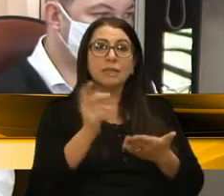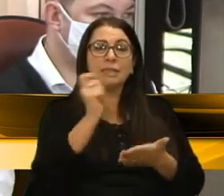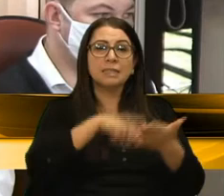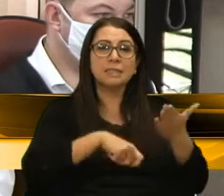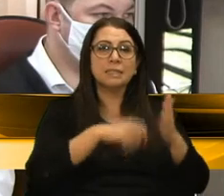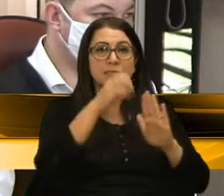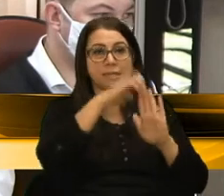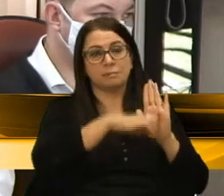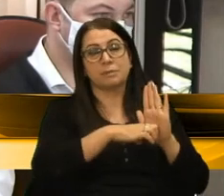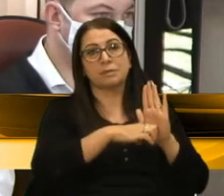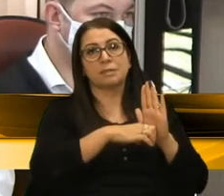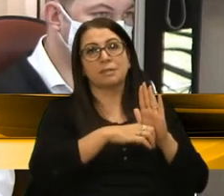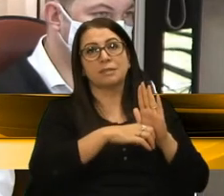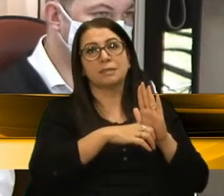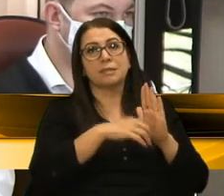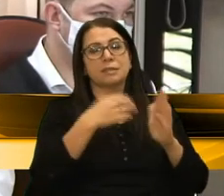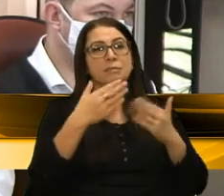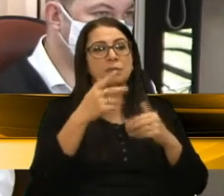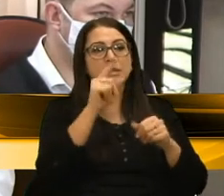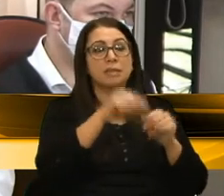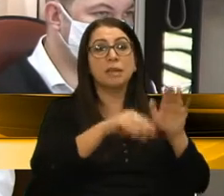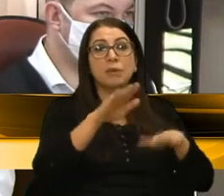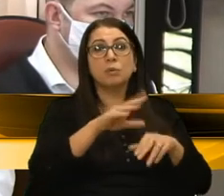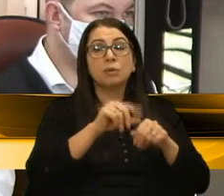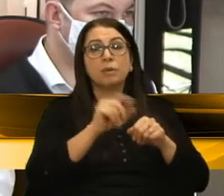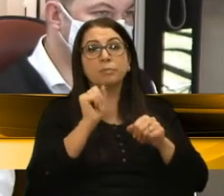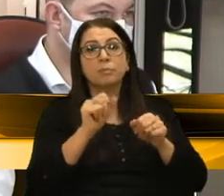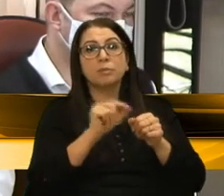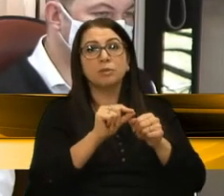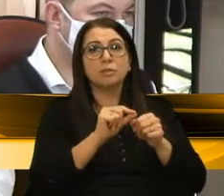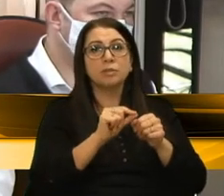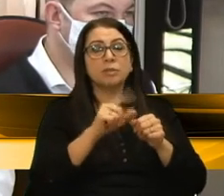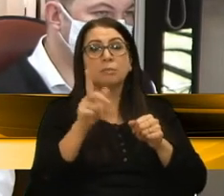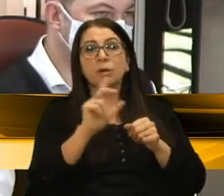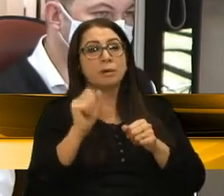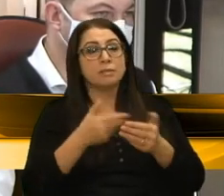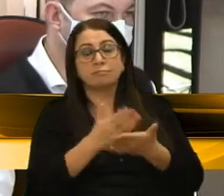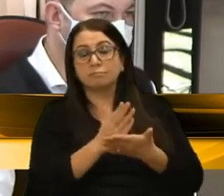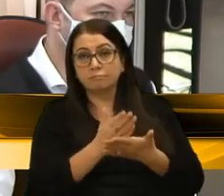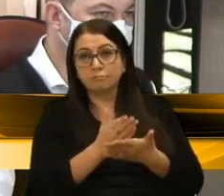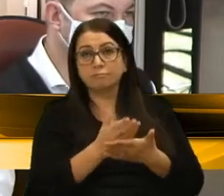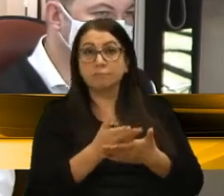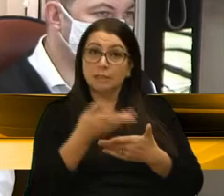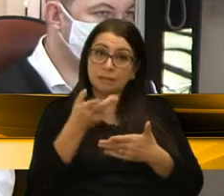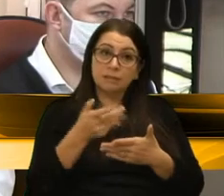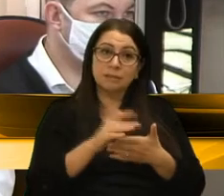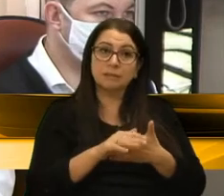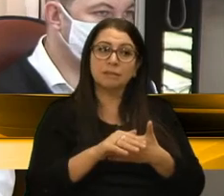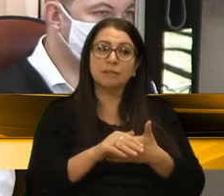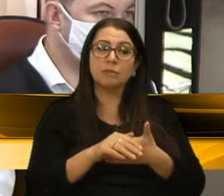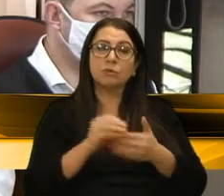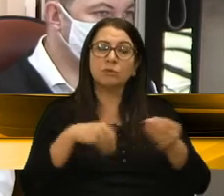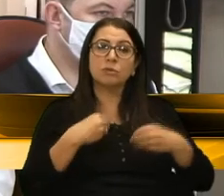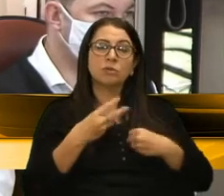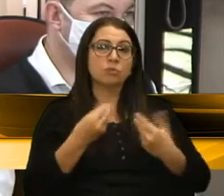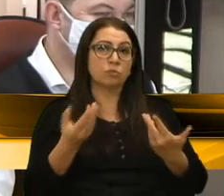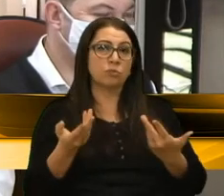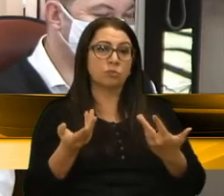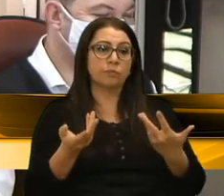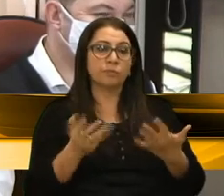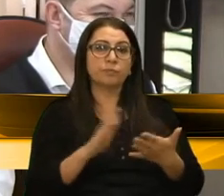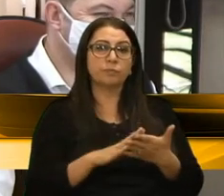emendas. Dependendo de quem assina a emenda, pode passar, dependendo não passa. Então, eu sinto muito que